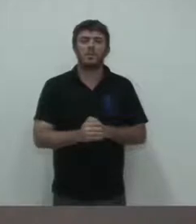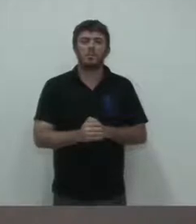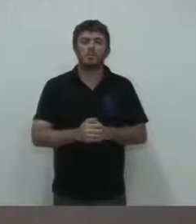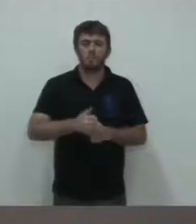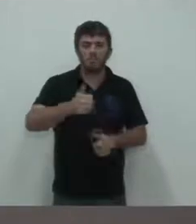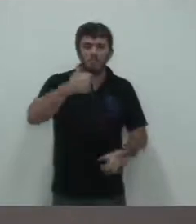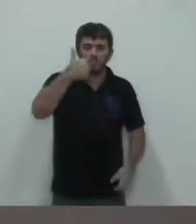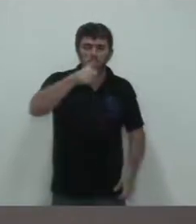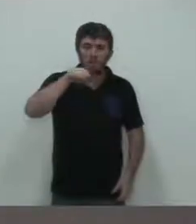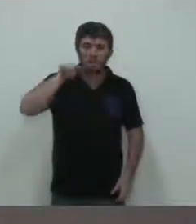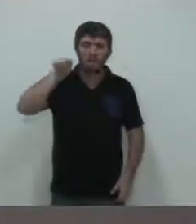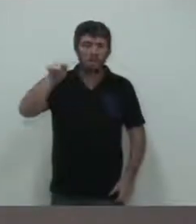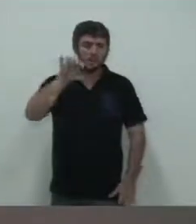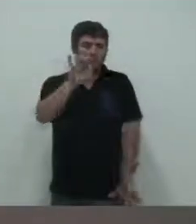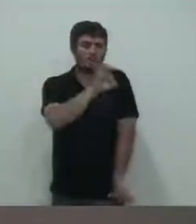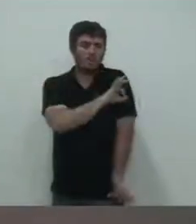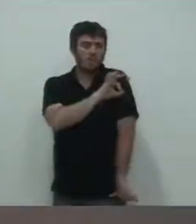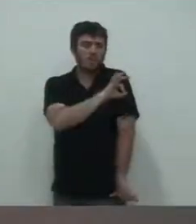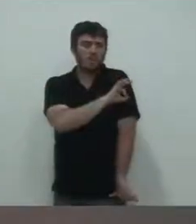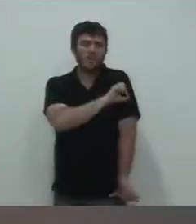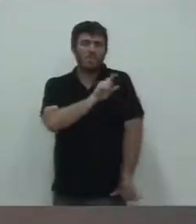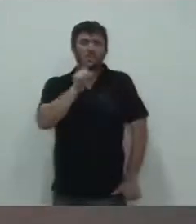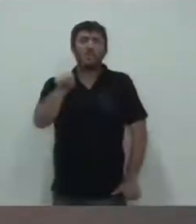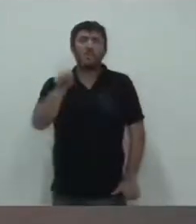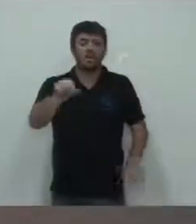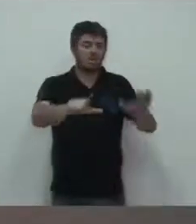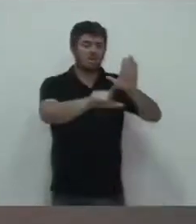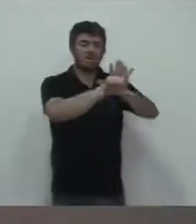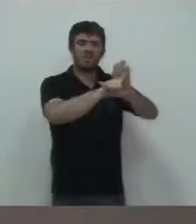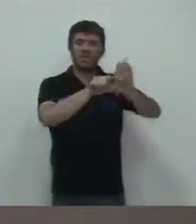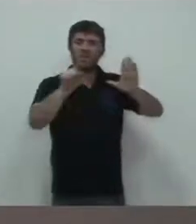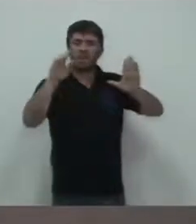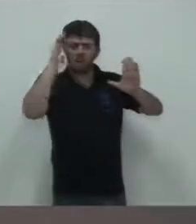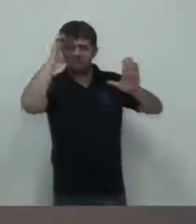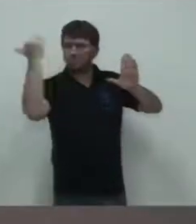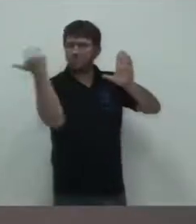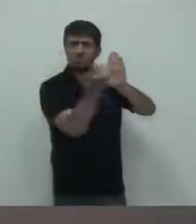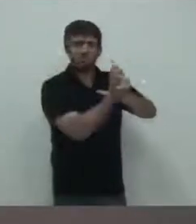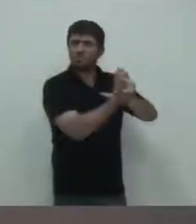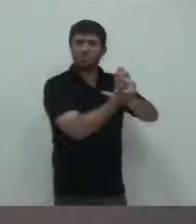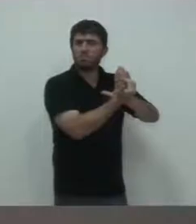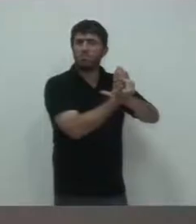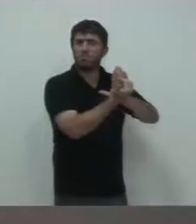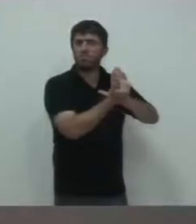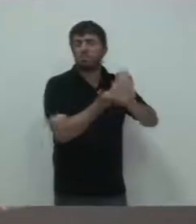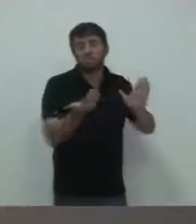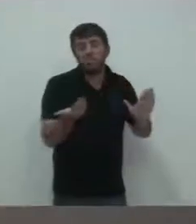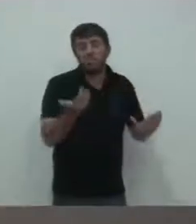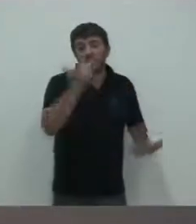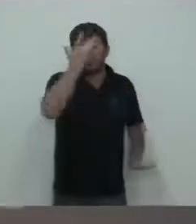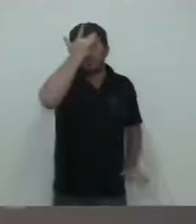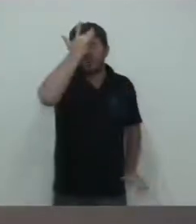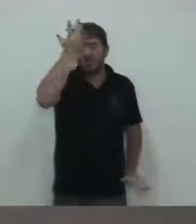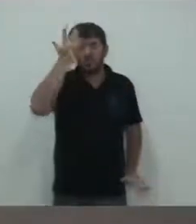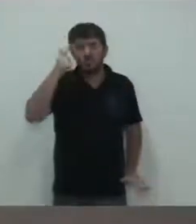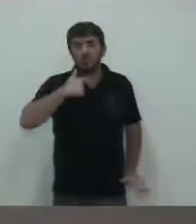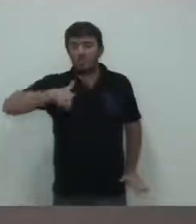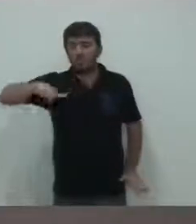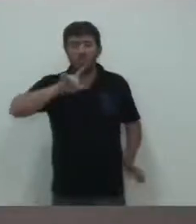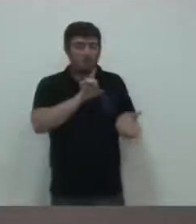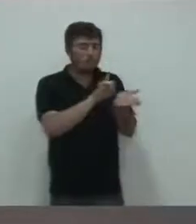descumprindo, é fácil. É só entrar com a pedido de cassação dele aqui. E caçar o mandato dele. Mandar ele embora.